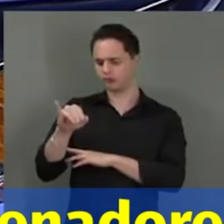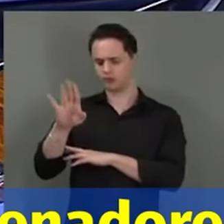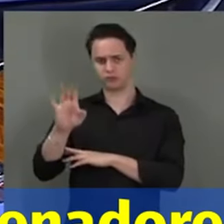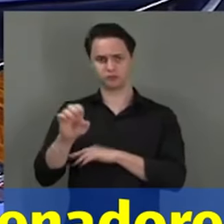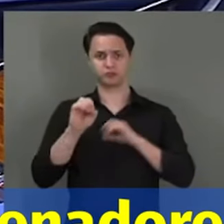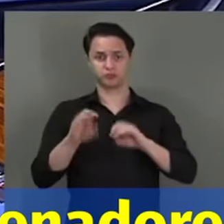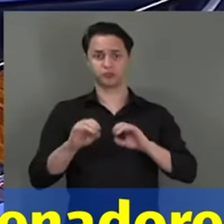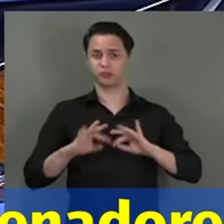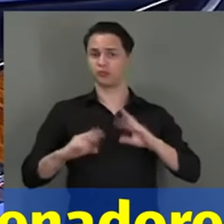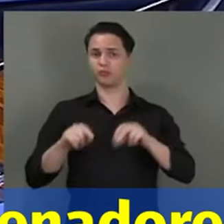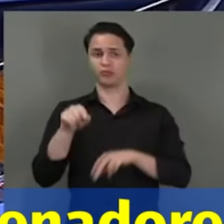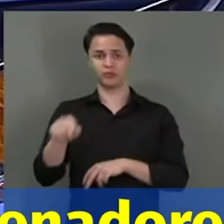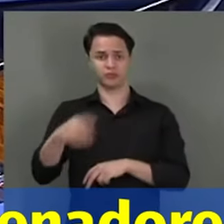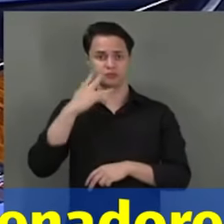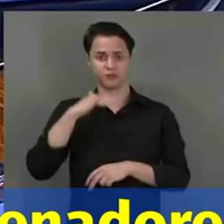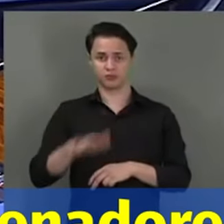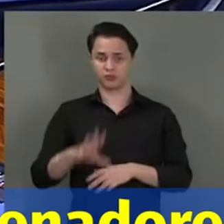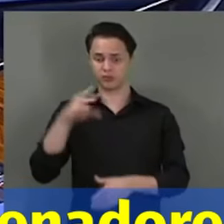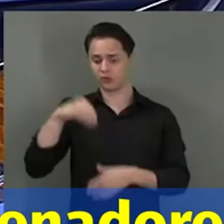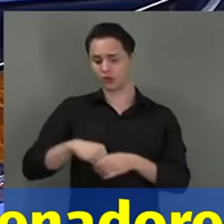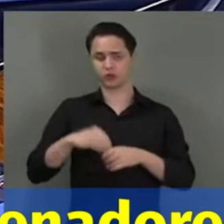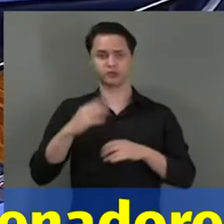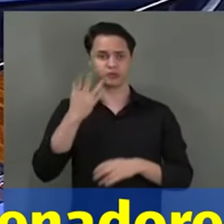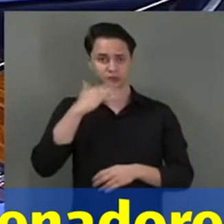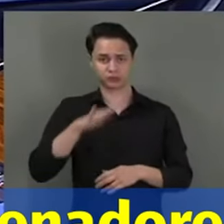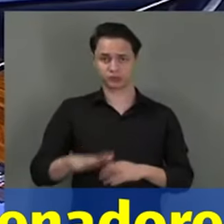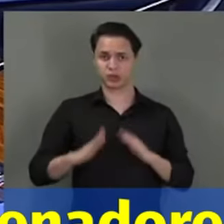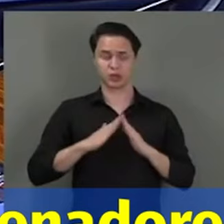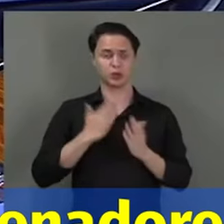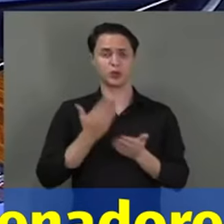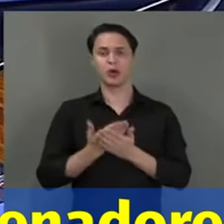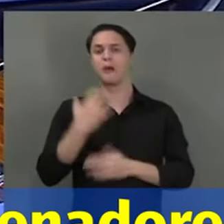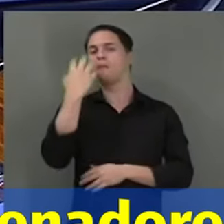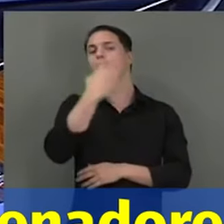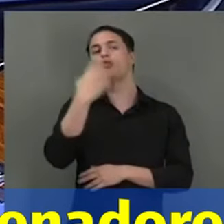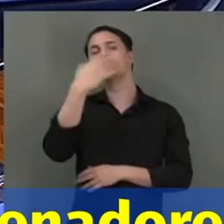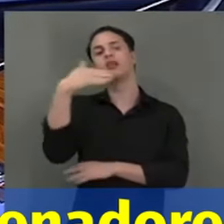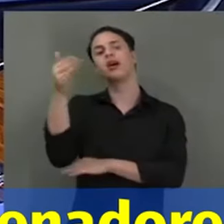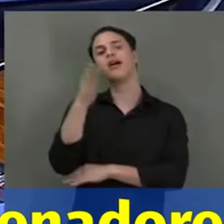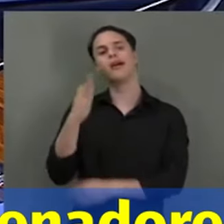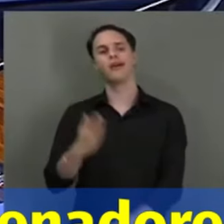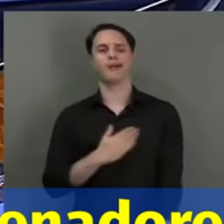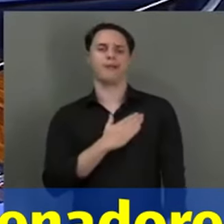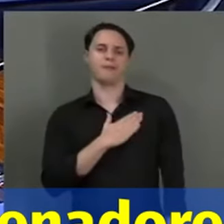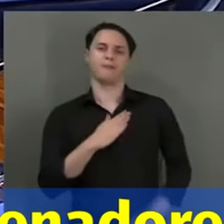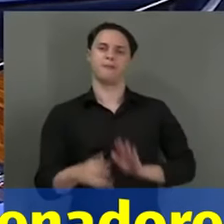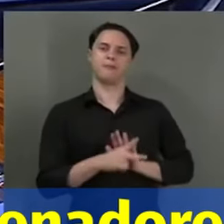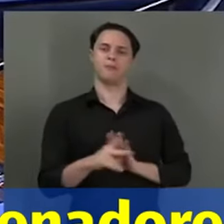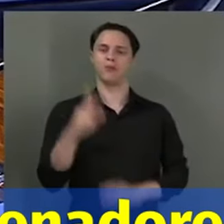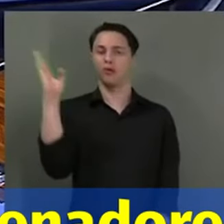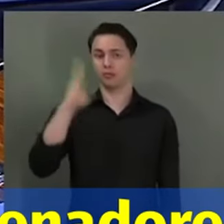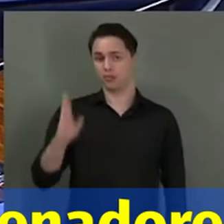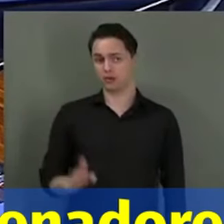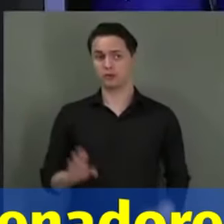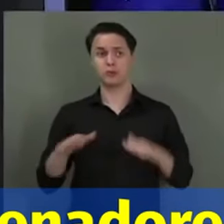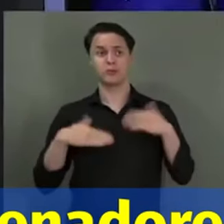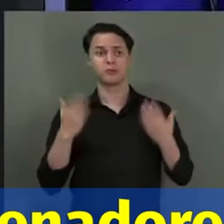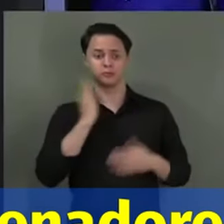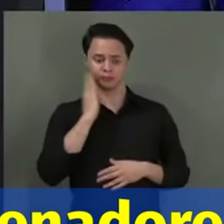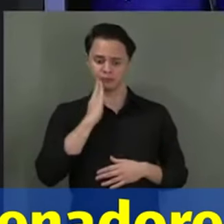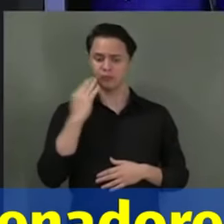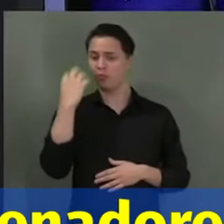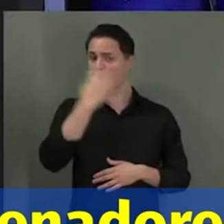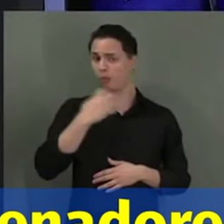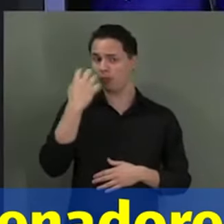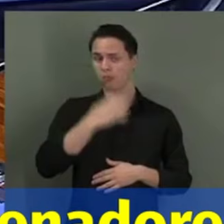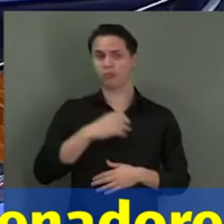num colégio cívico-militar, cantaram o seu hino nacional, nós vimos agora um artista nacional,